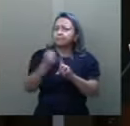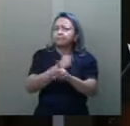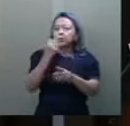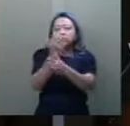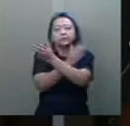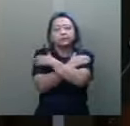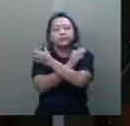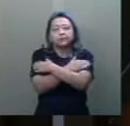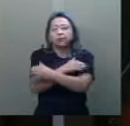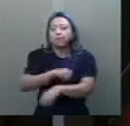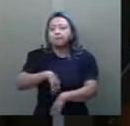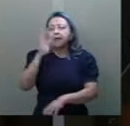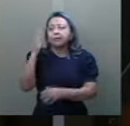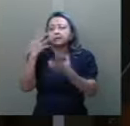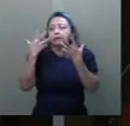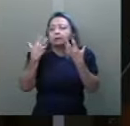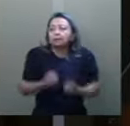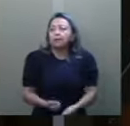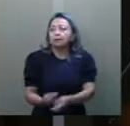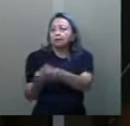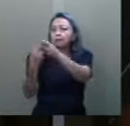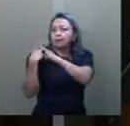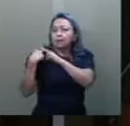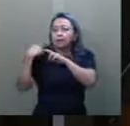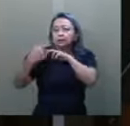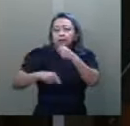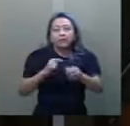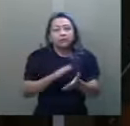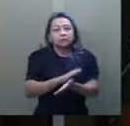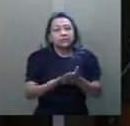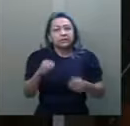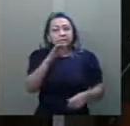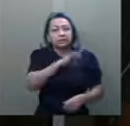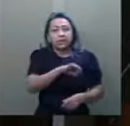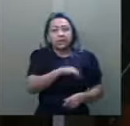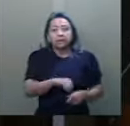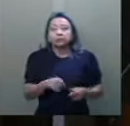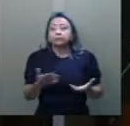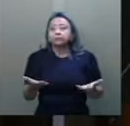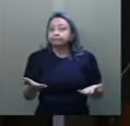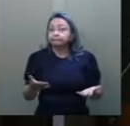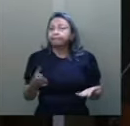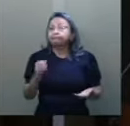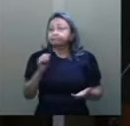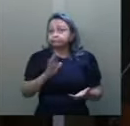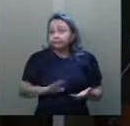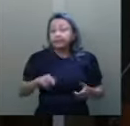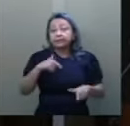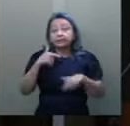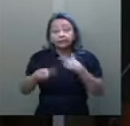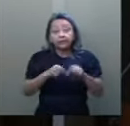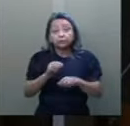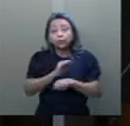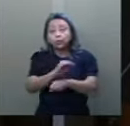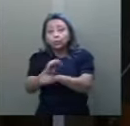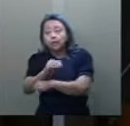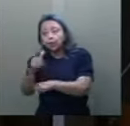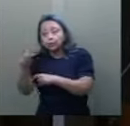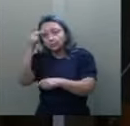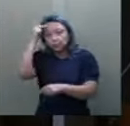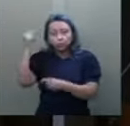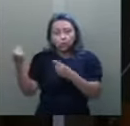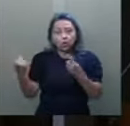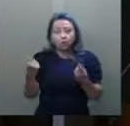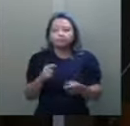foram as mais sobrecarregadas pelo trabalho não remunerado, geralmente na tarefa de cuidar de outras pessoas. A